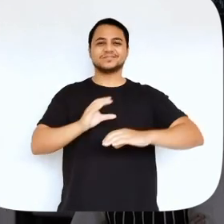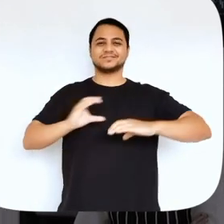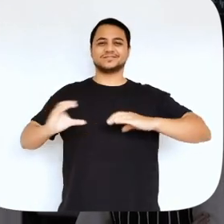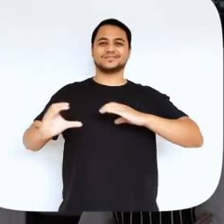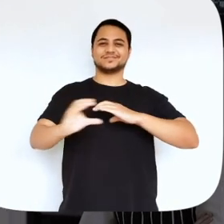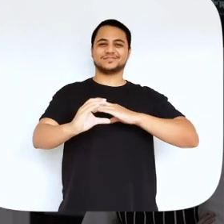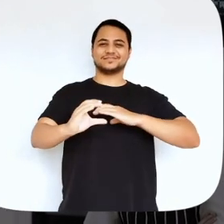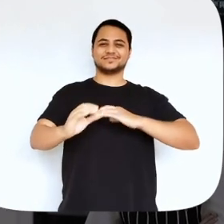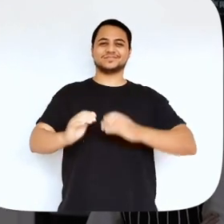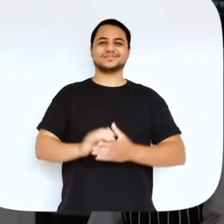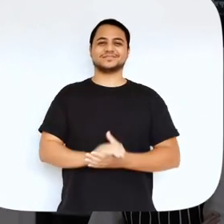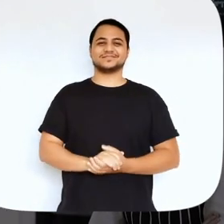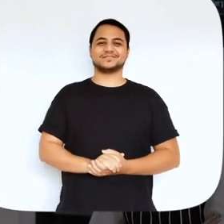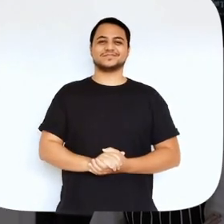homenagem da Rede Selinalda.